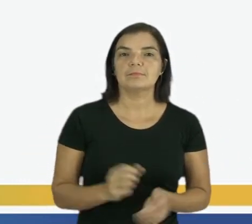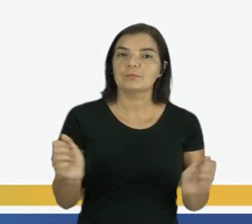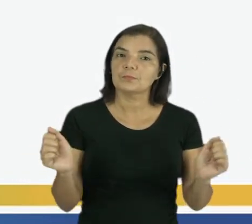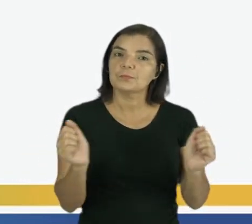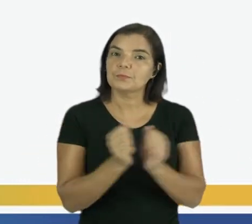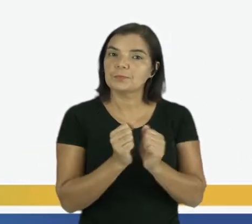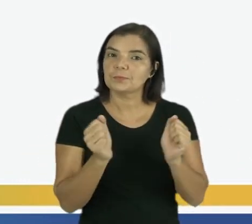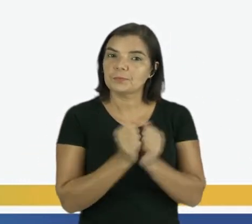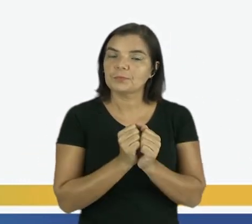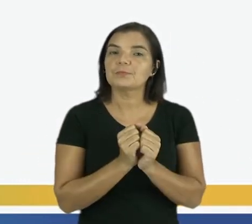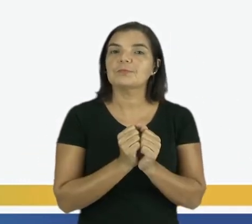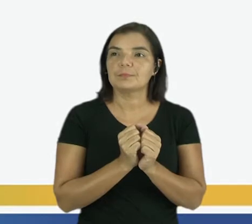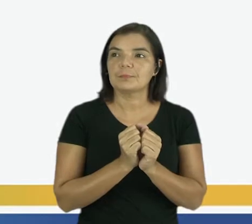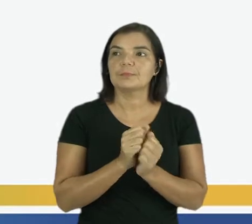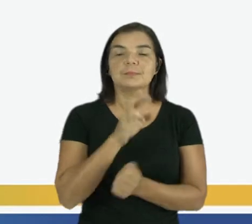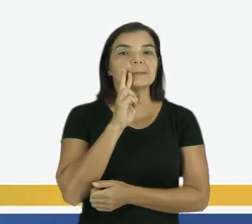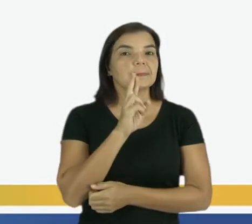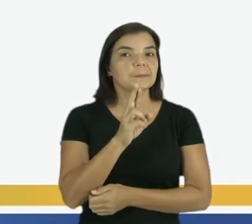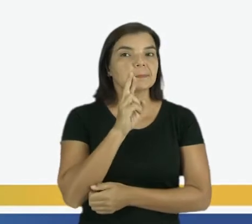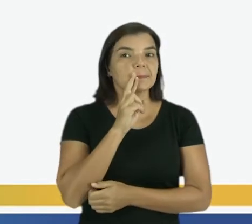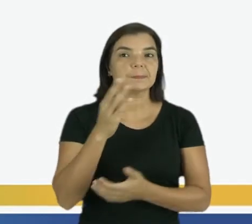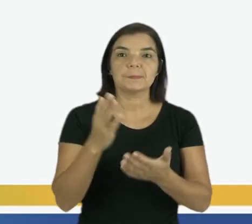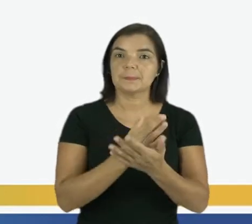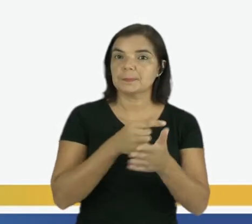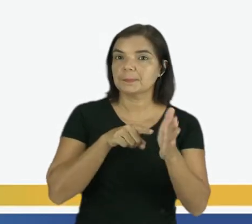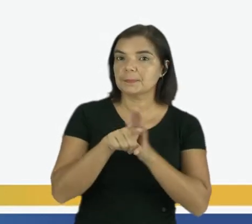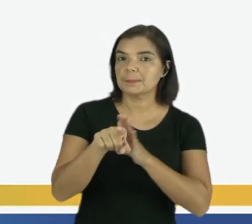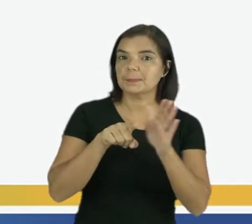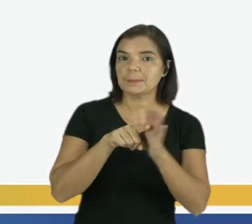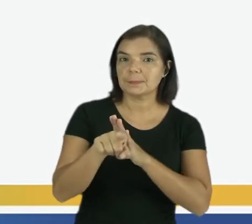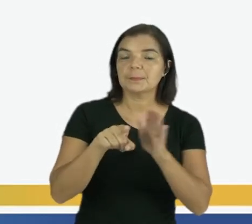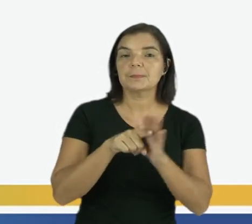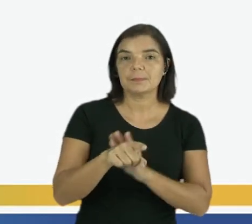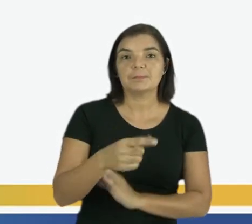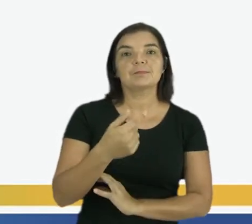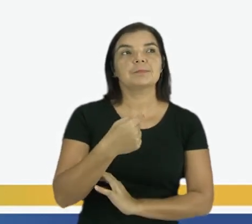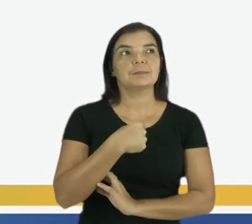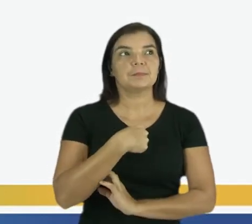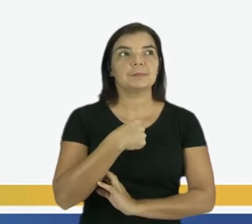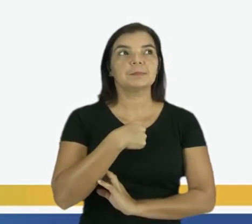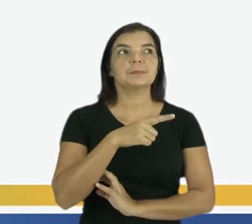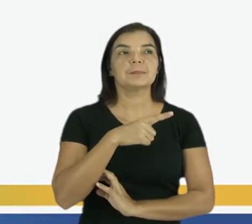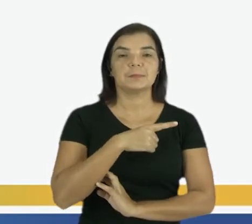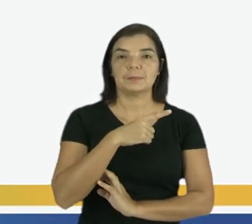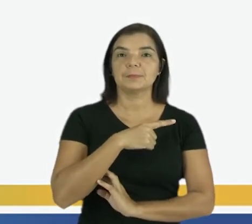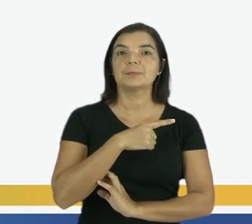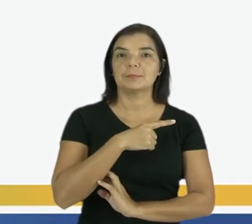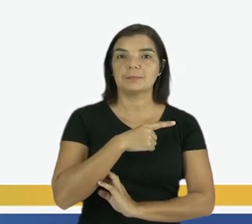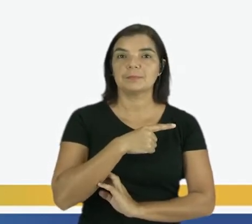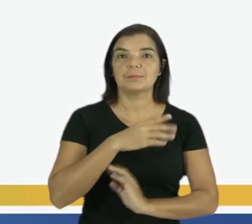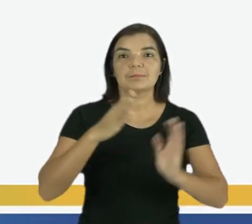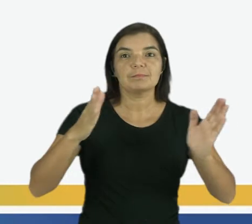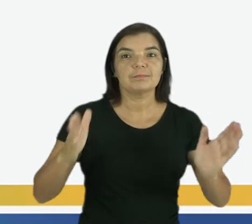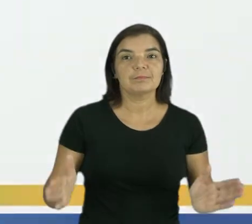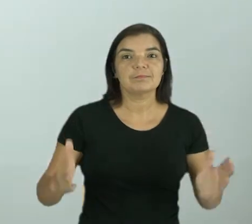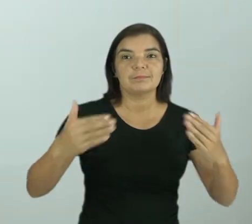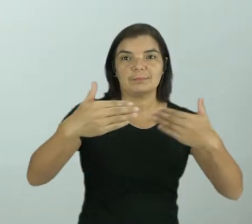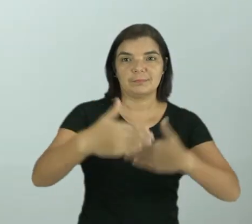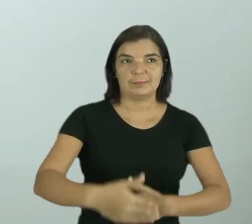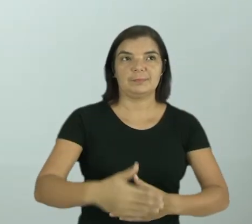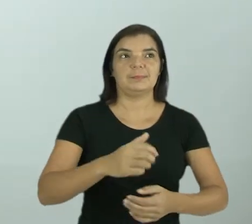juntinho comigo aqui para responder algumas perguntas que eu tenho dentro desta caixa.